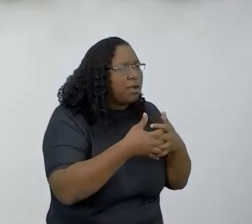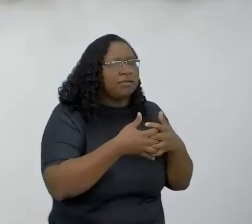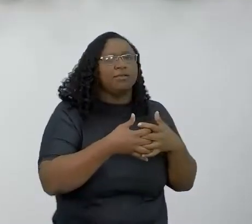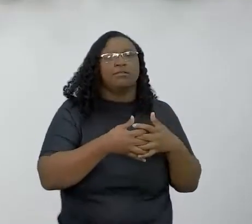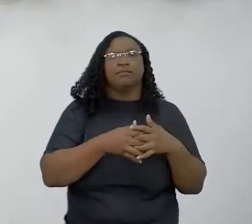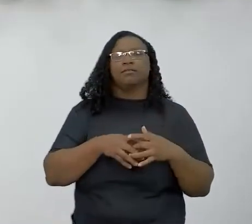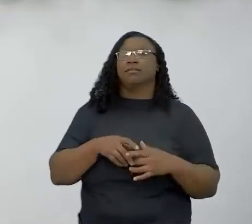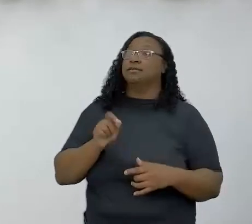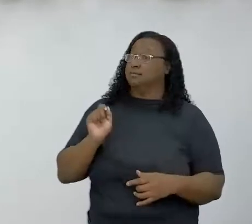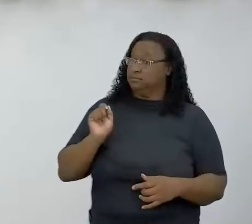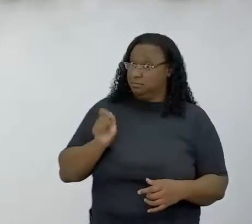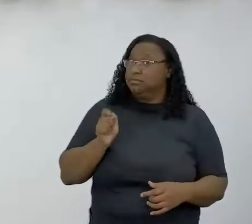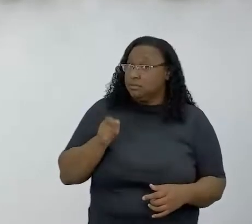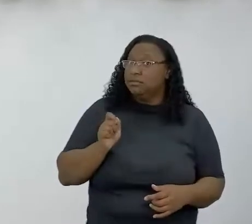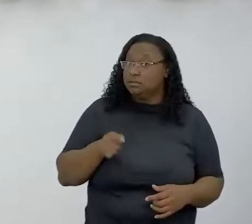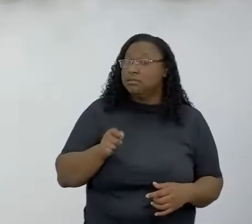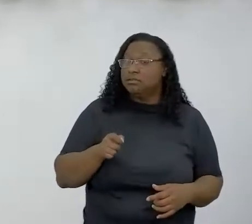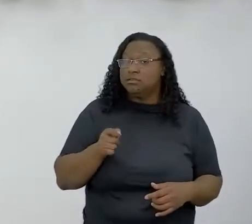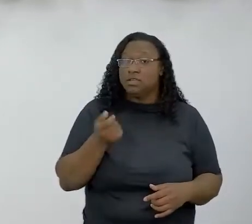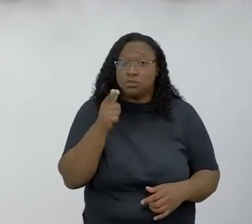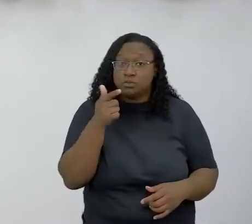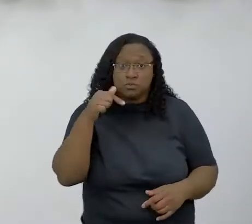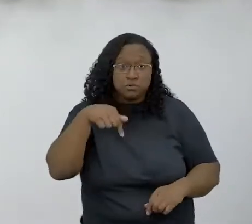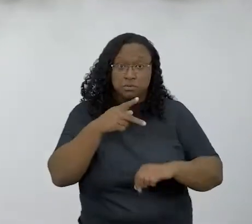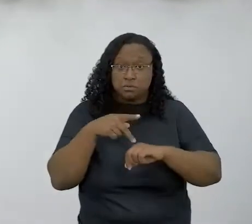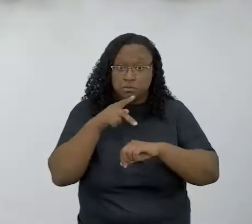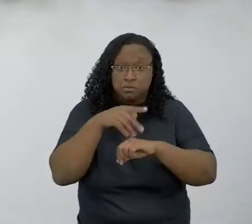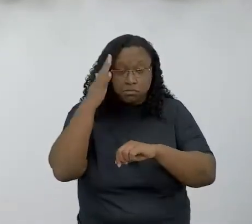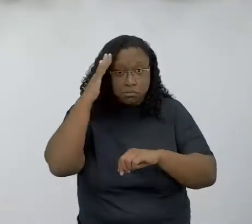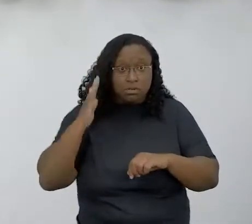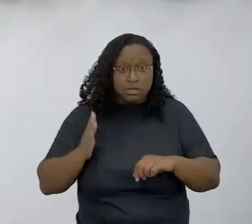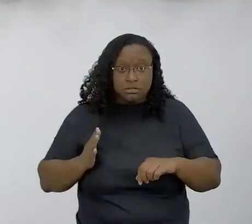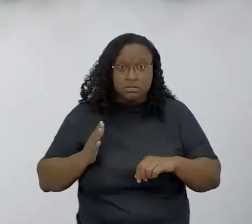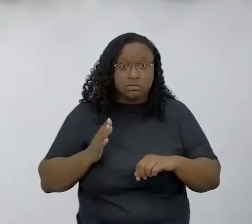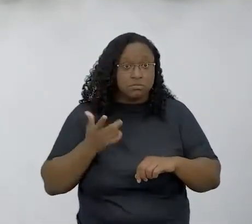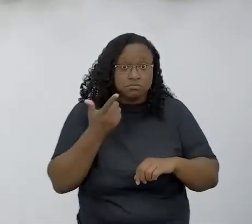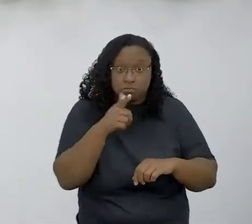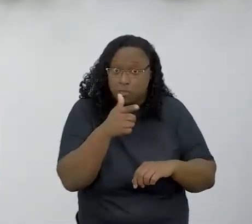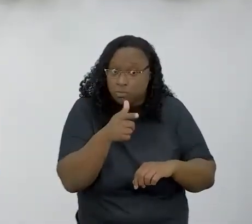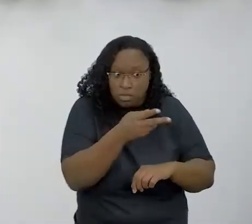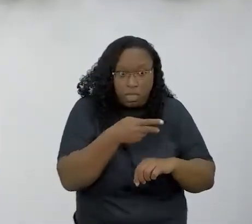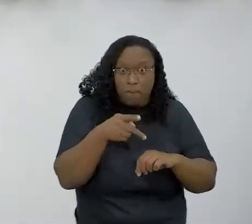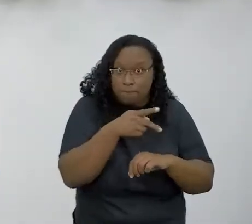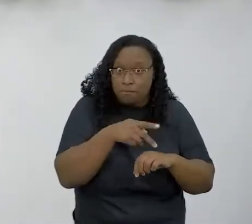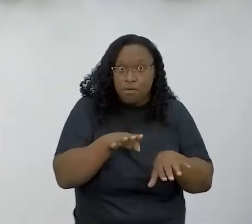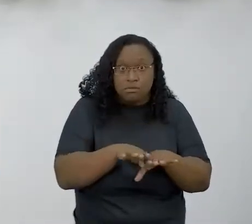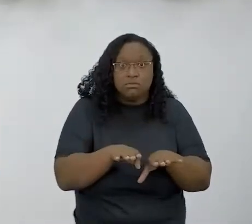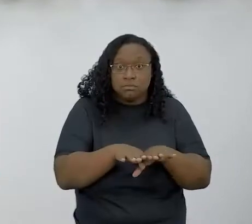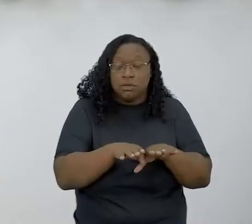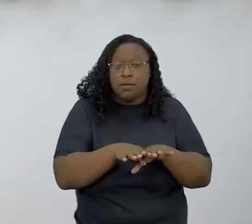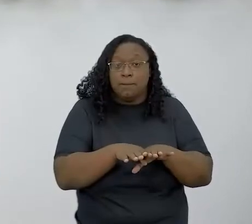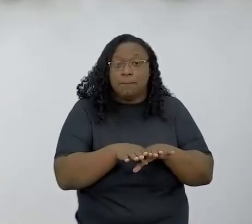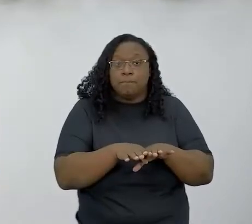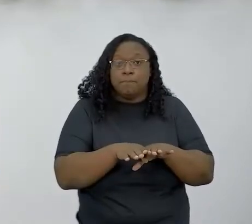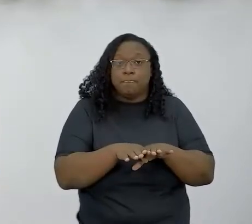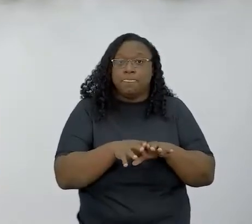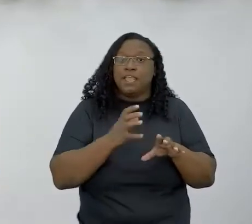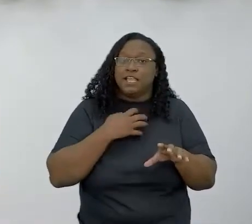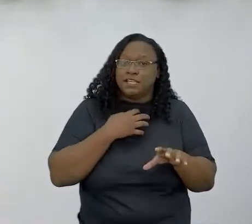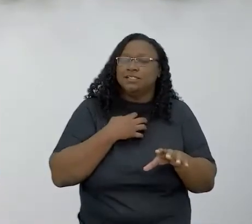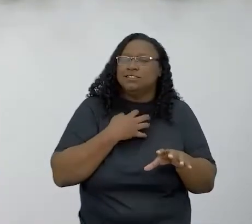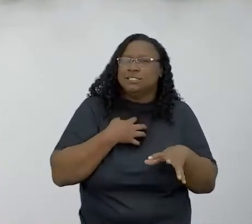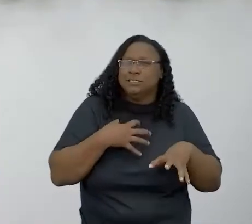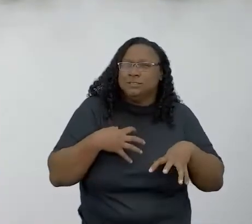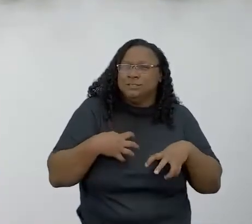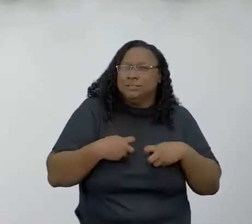não tínhamos isso no nosso país e alguns países não têm ainda, né? Então, sim. E esse ânimo, essa